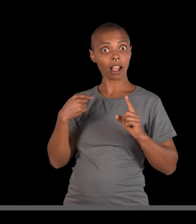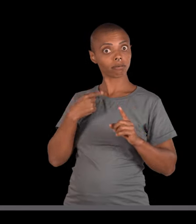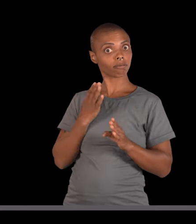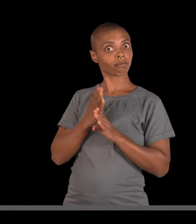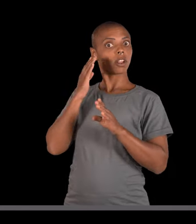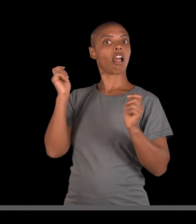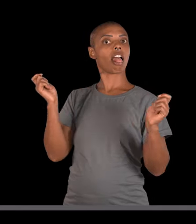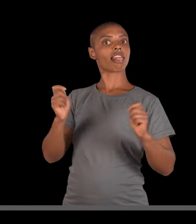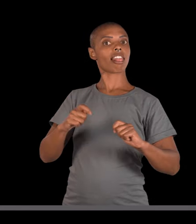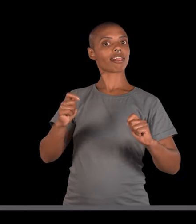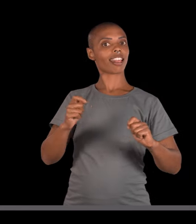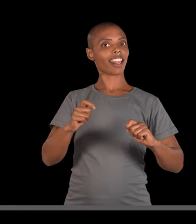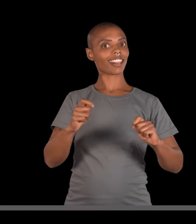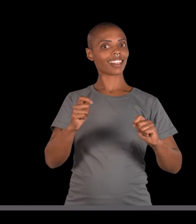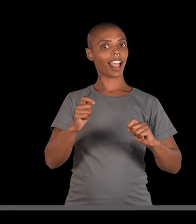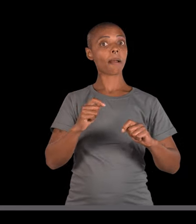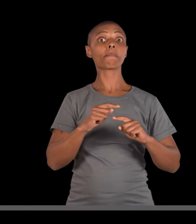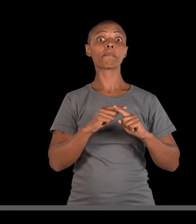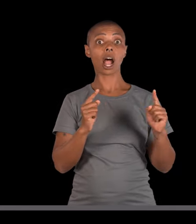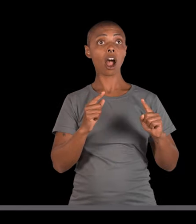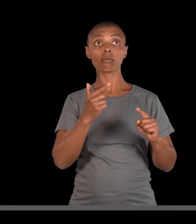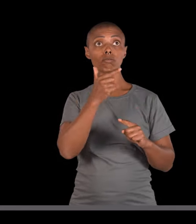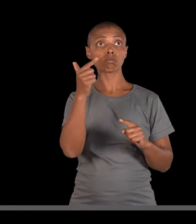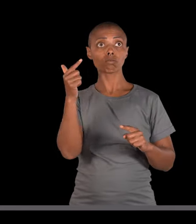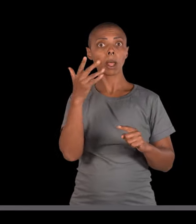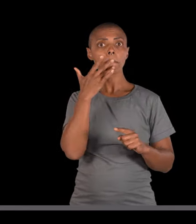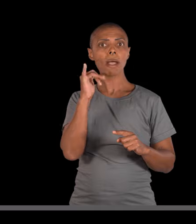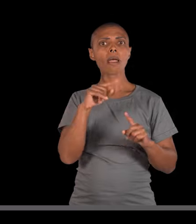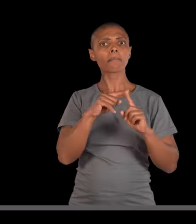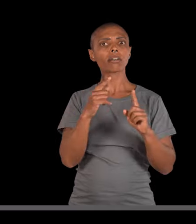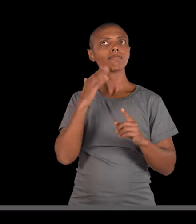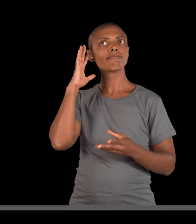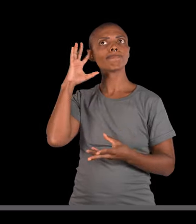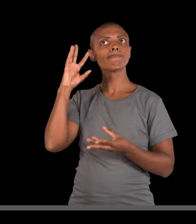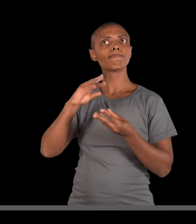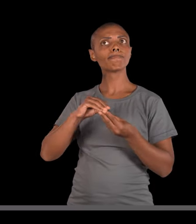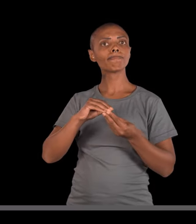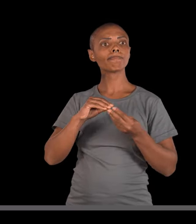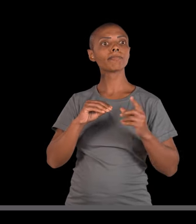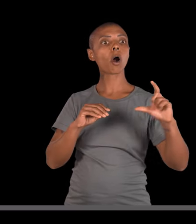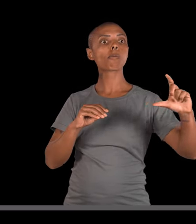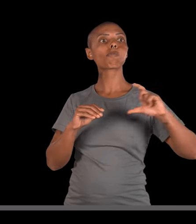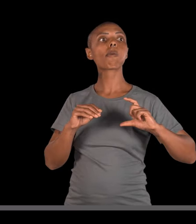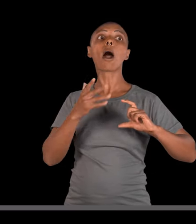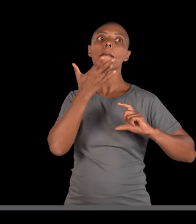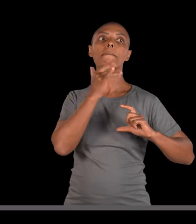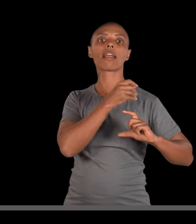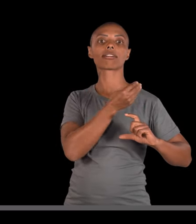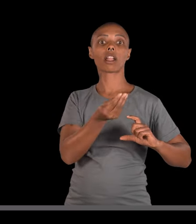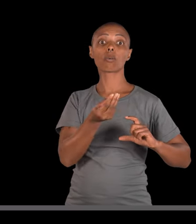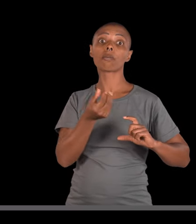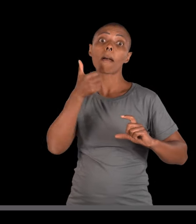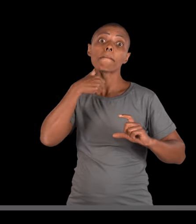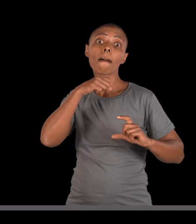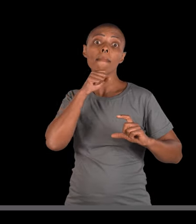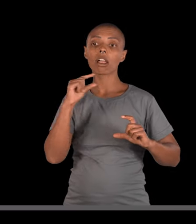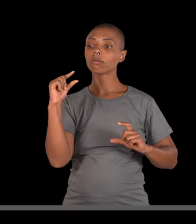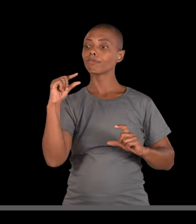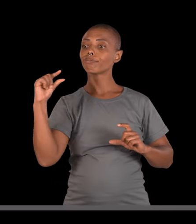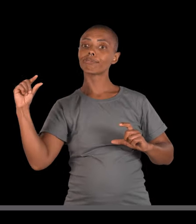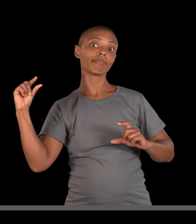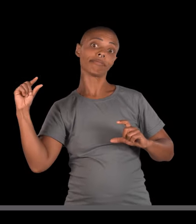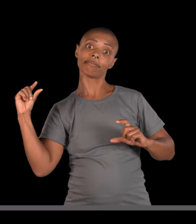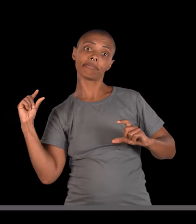Olha só as deduções que eu estou tendo. Nem tem o pai aqui, eu já sei que o Fzão veio do pai. A mãe obrigatoriamente